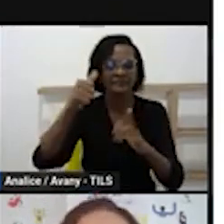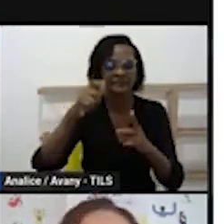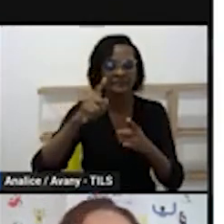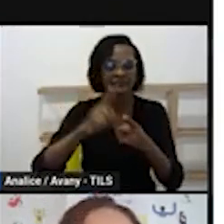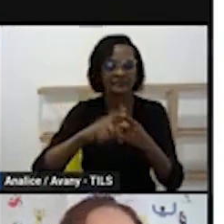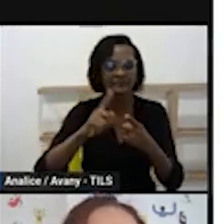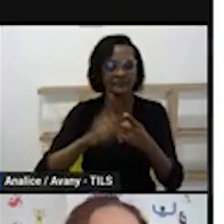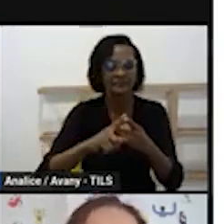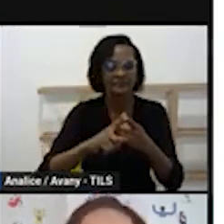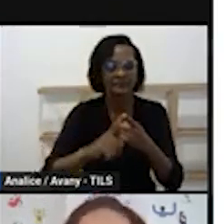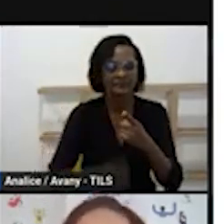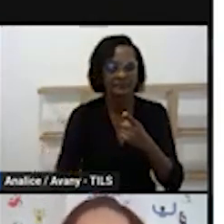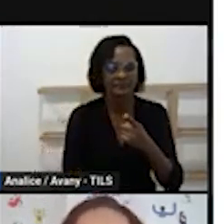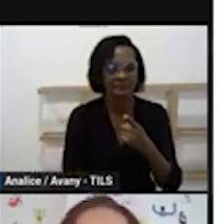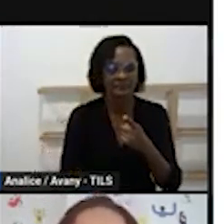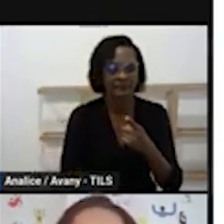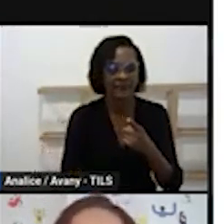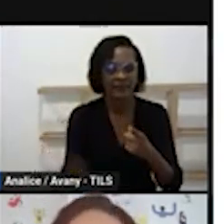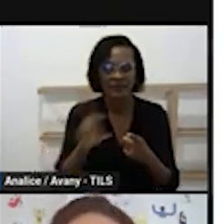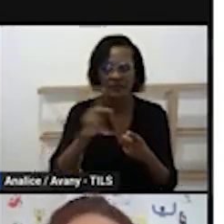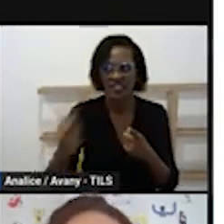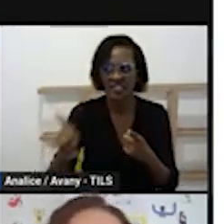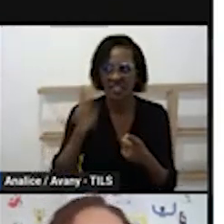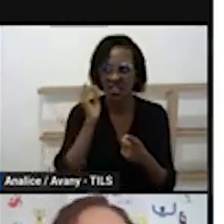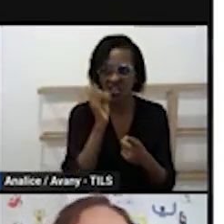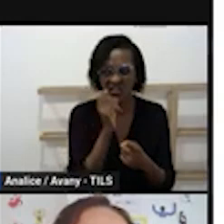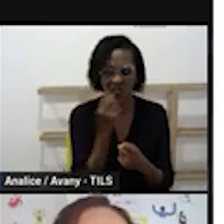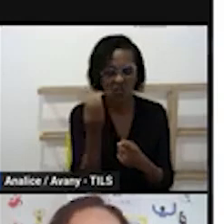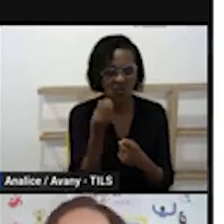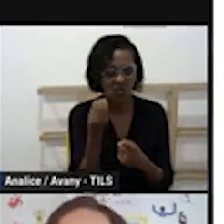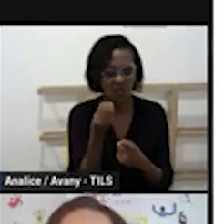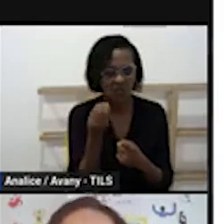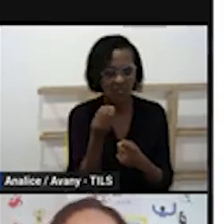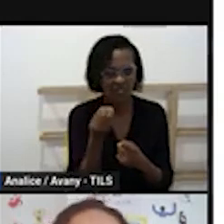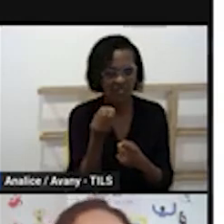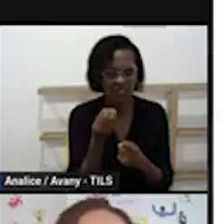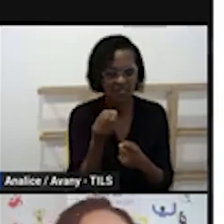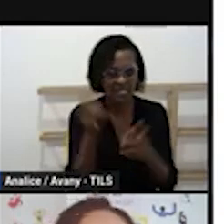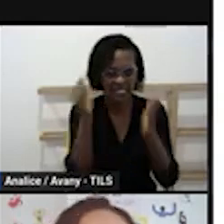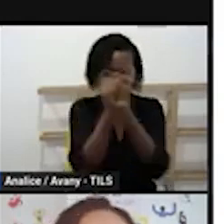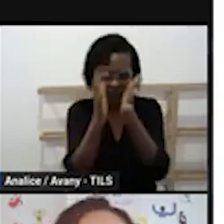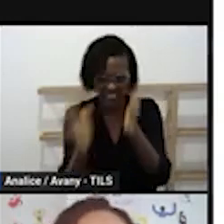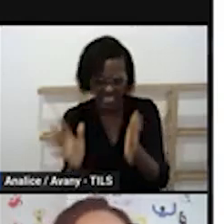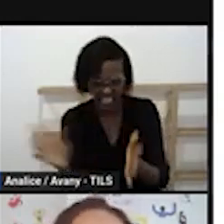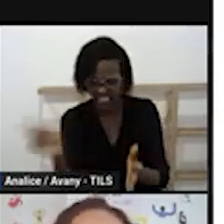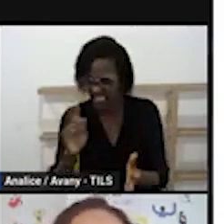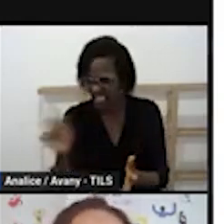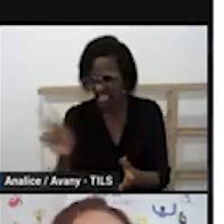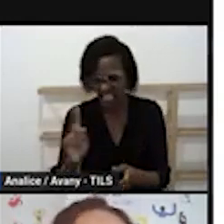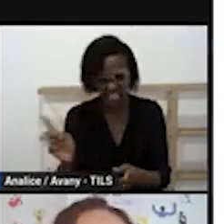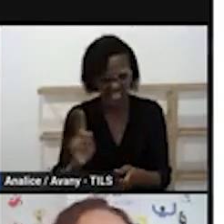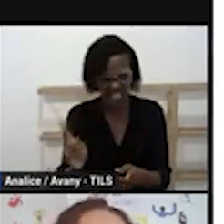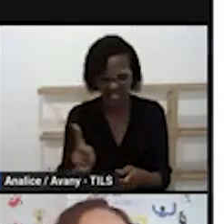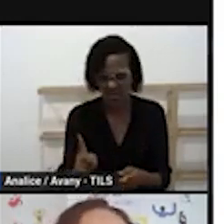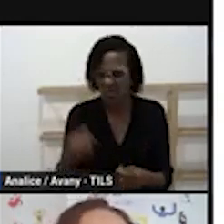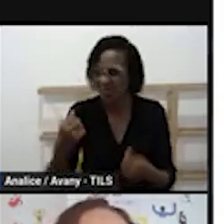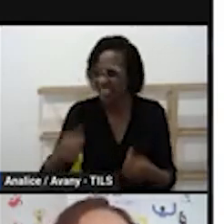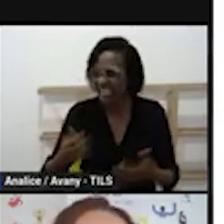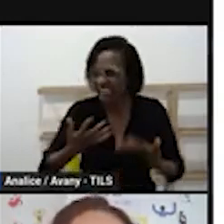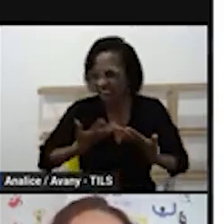trabalha a gente não fala como a gente não ensina a gente também não fala em atividade atividade fica parecendo algo muito